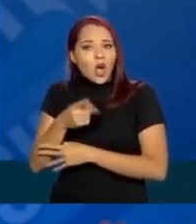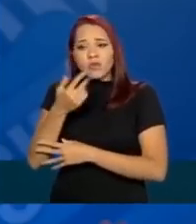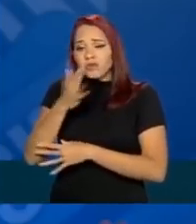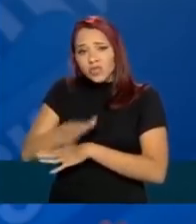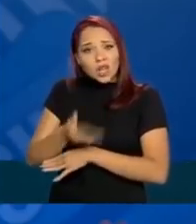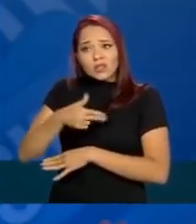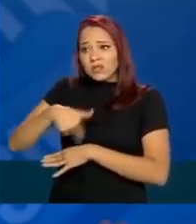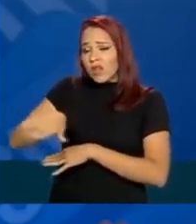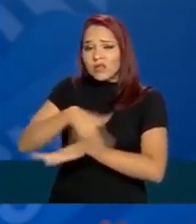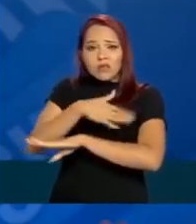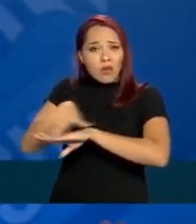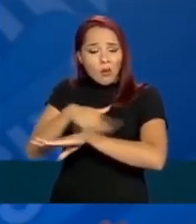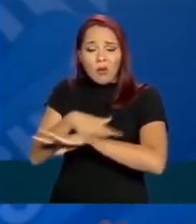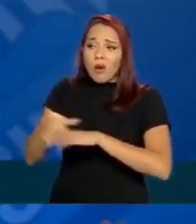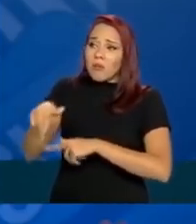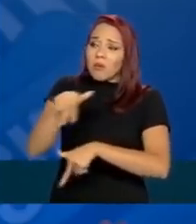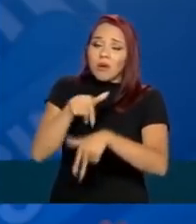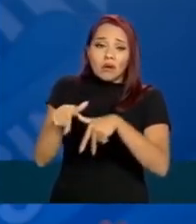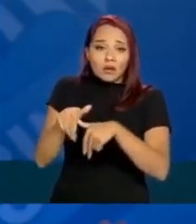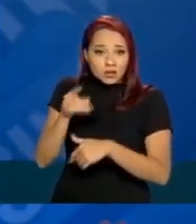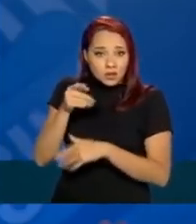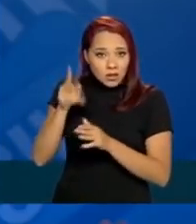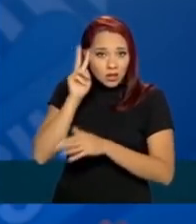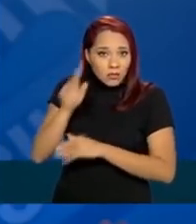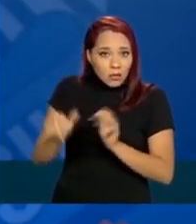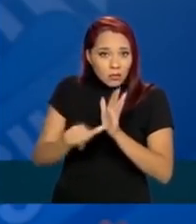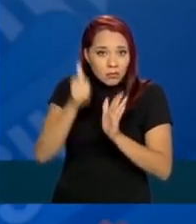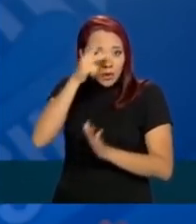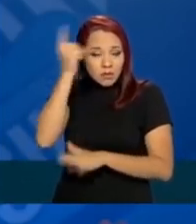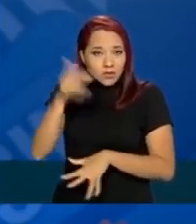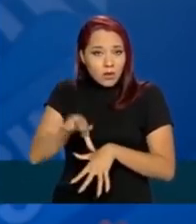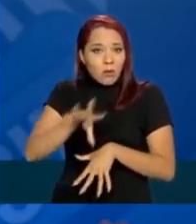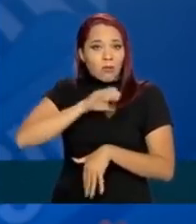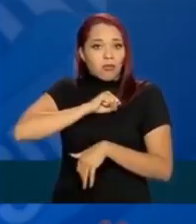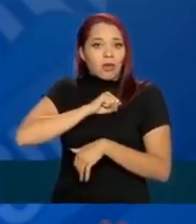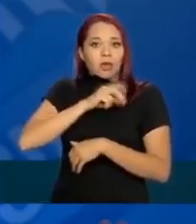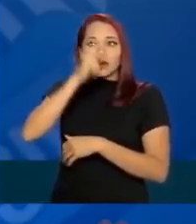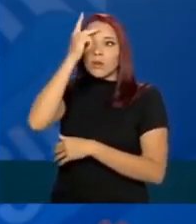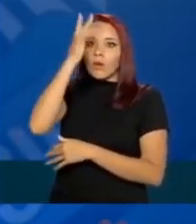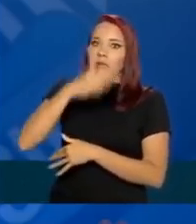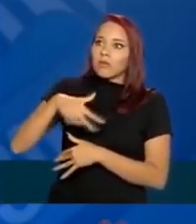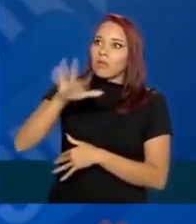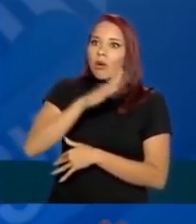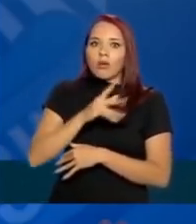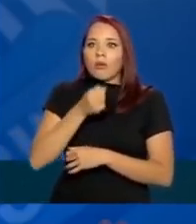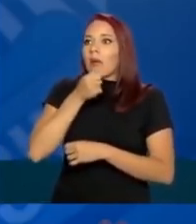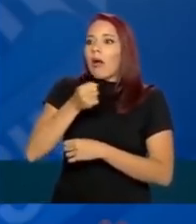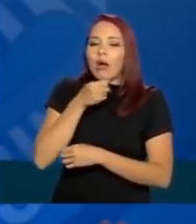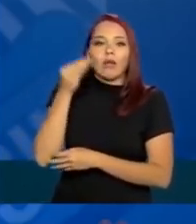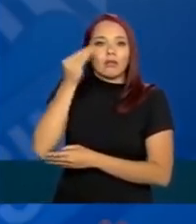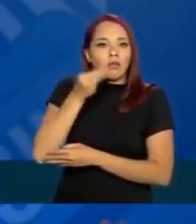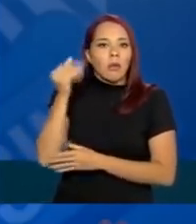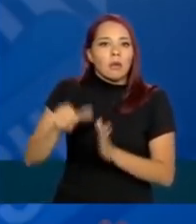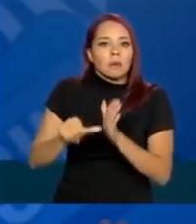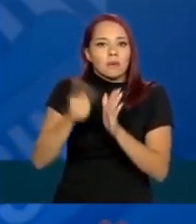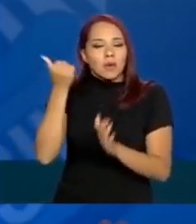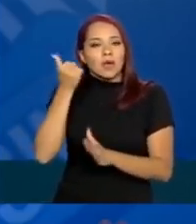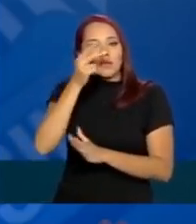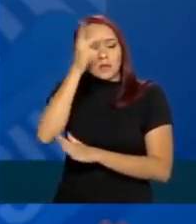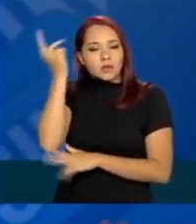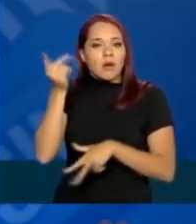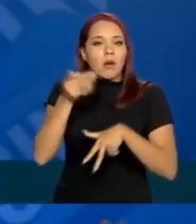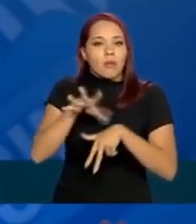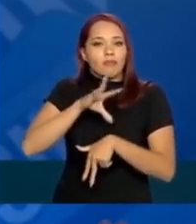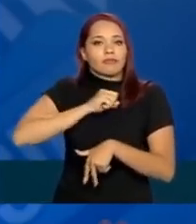andando para cima e para baixo. Vocês lembram do primeiro paciente que todo mundo fez a cobertura? Testado o primeiro paciente